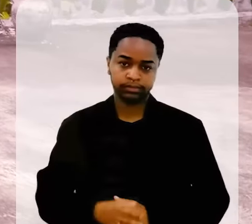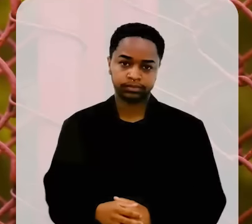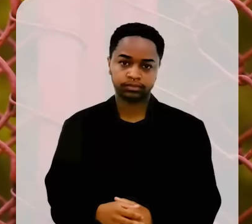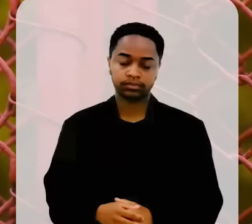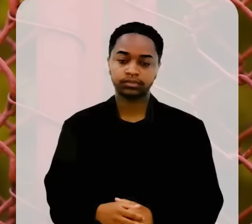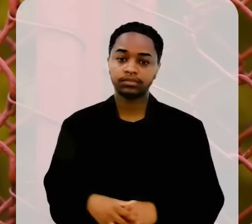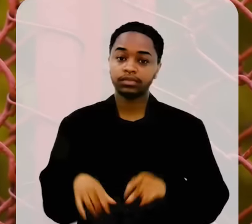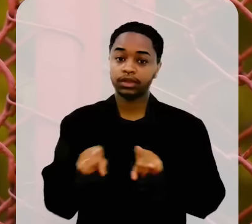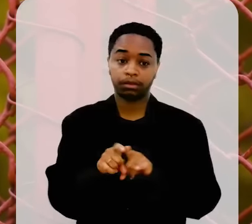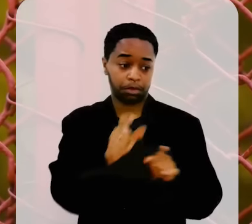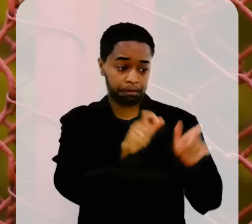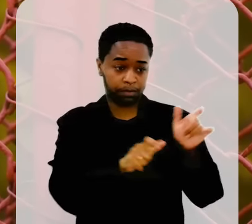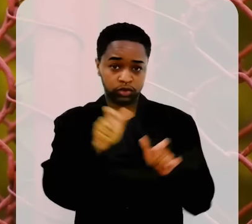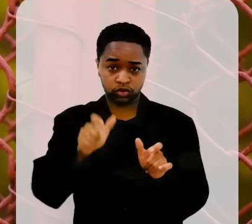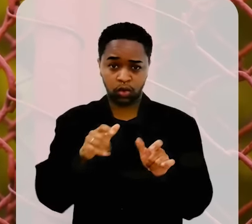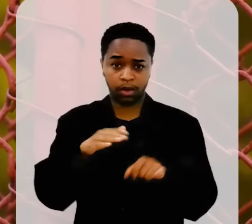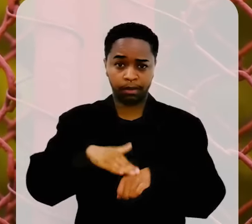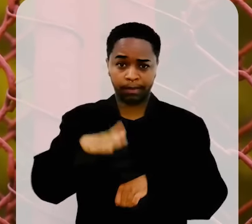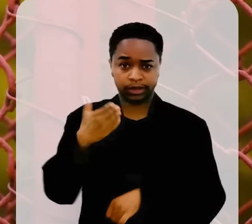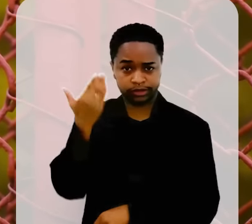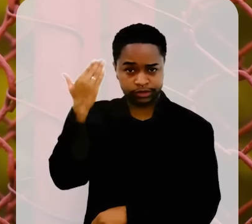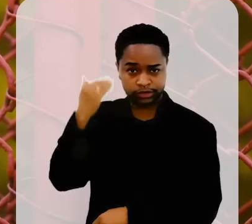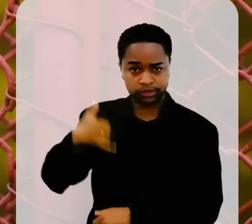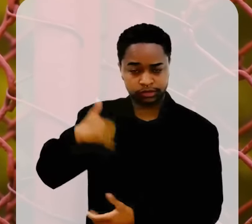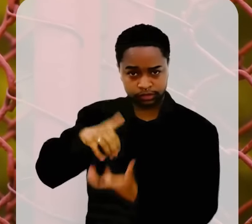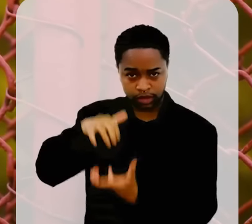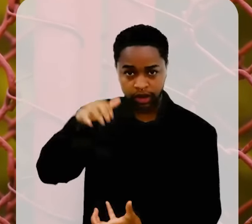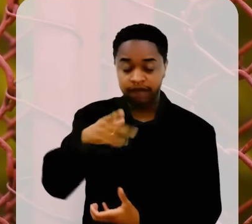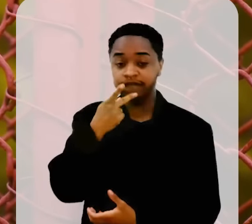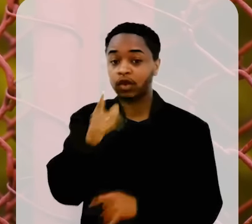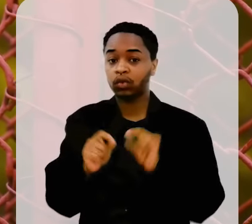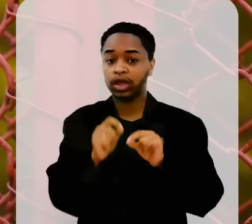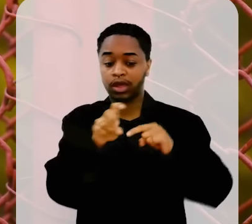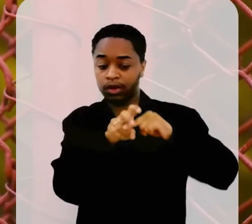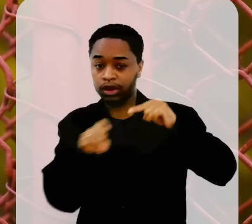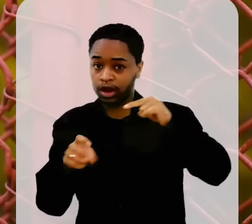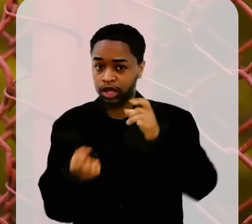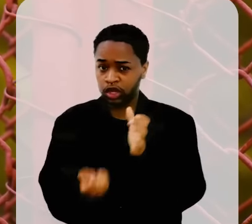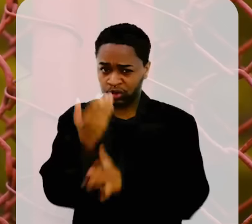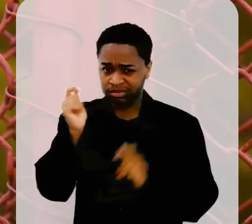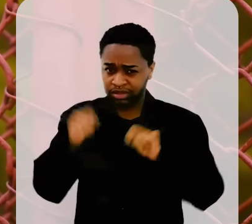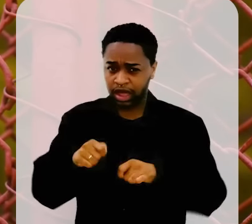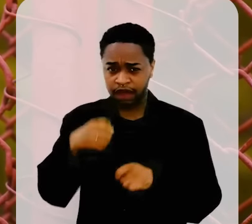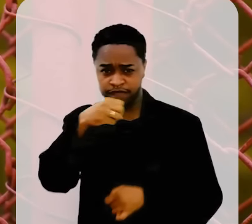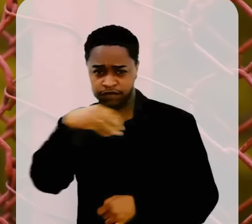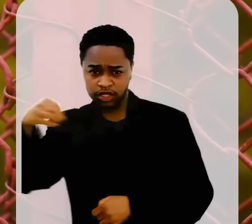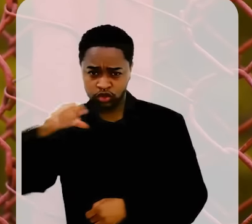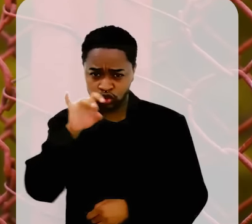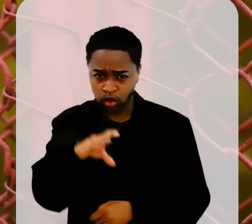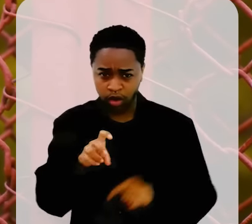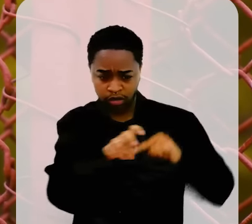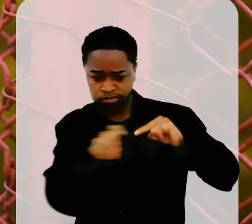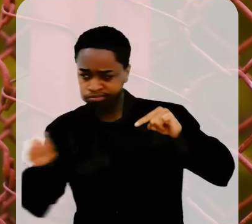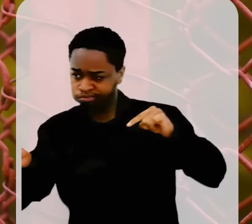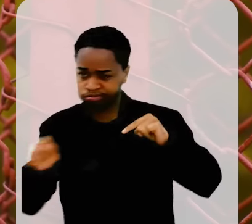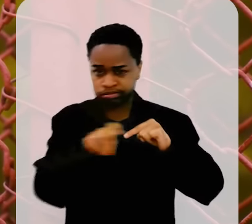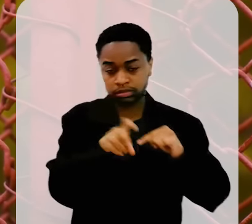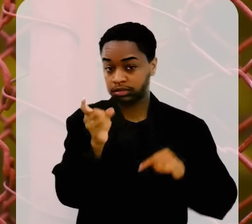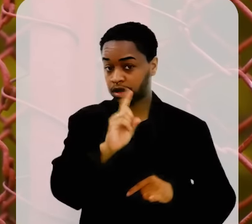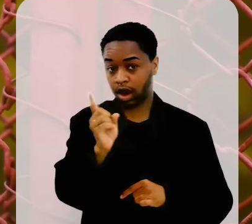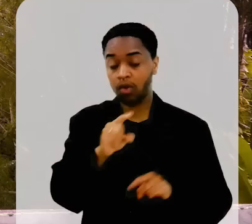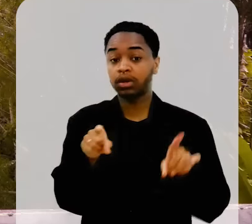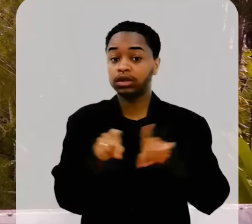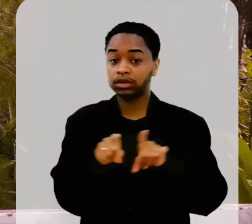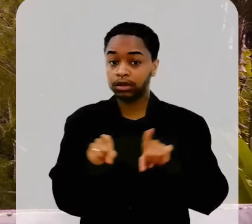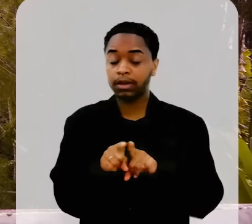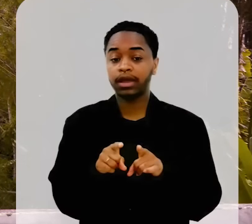e, segundo o pessoal antigo, dizia que esse bondinho foi feito não só para viajar de um lado a outro aqui na